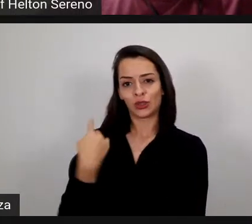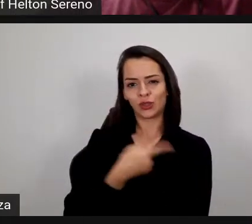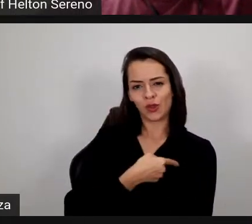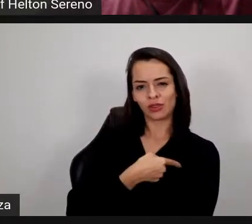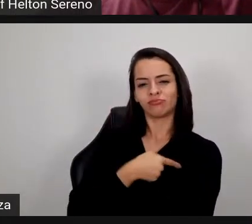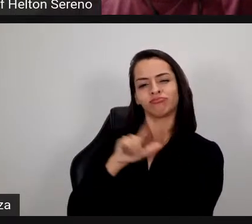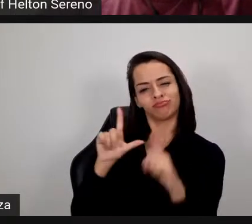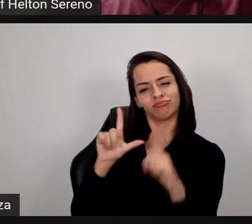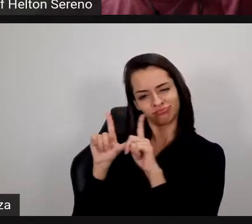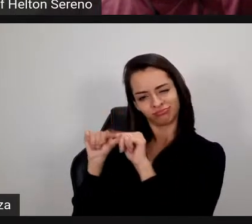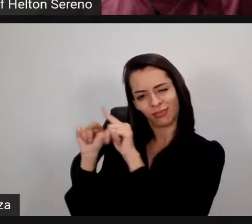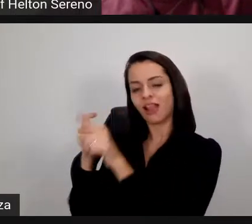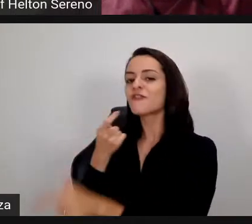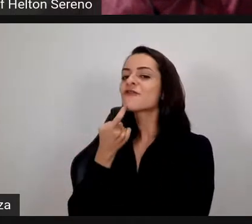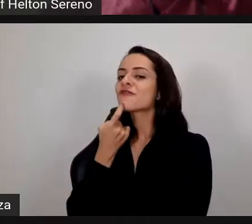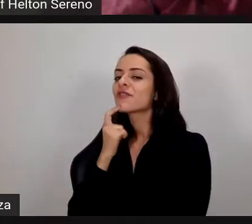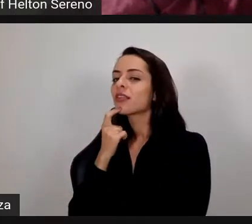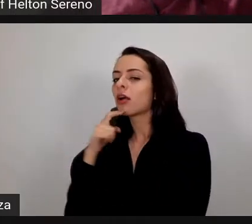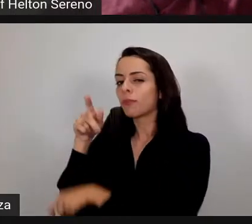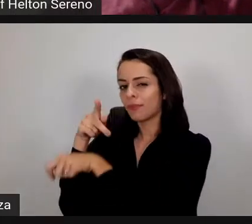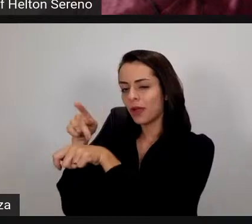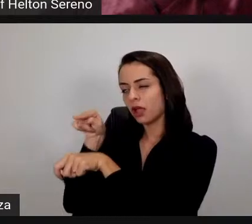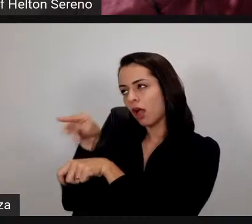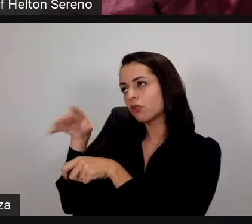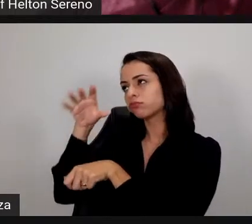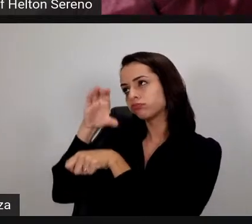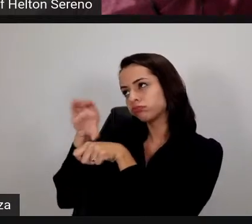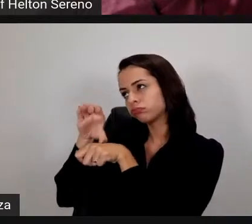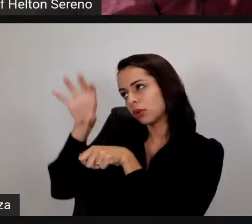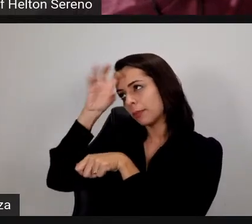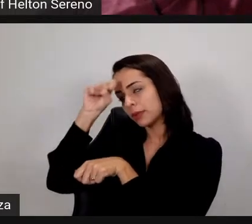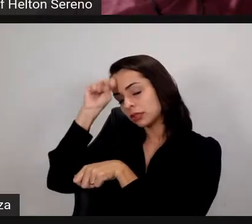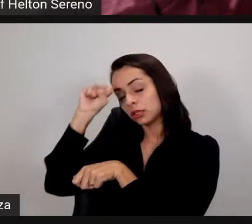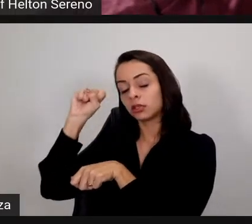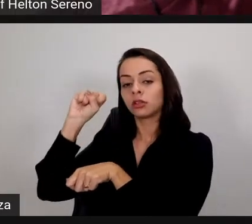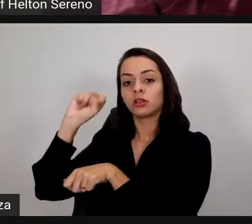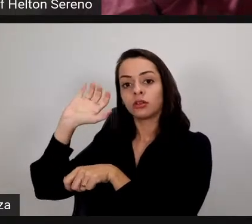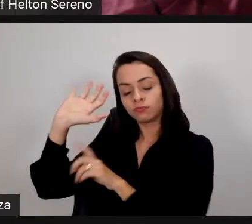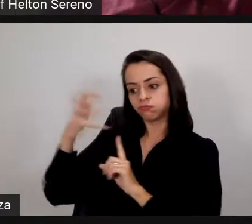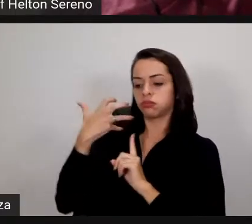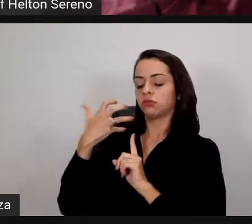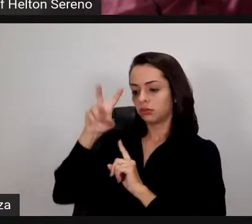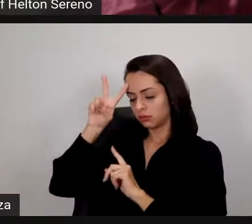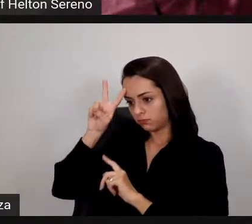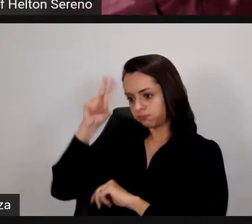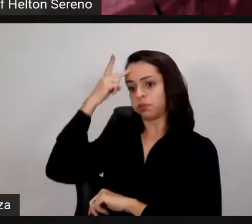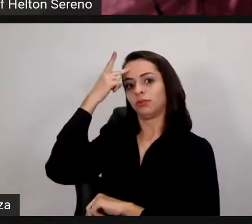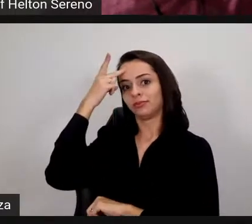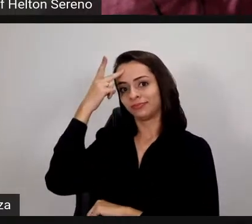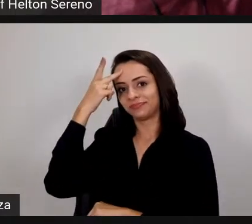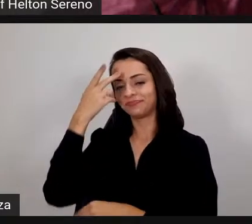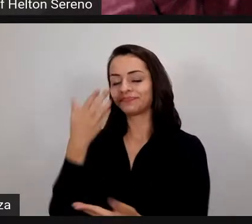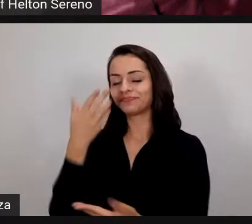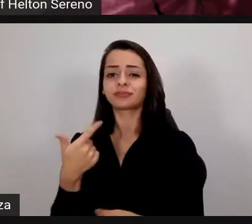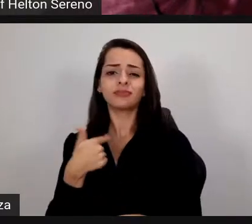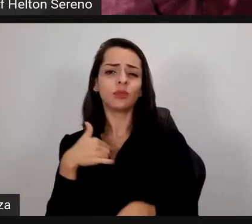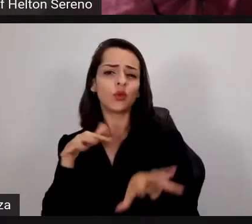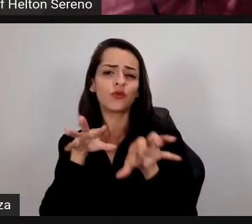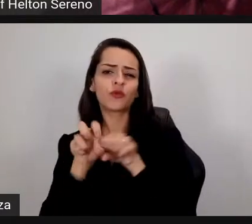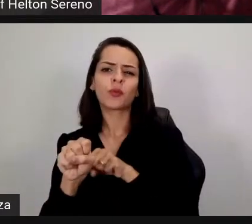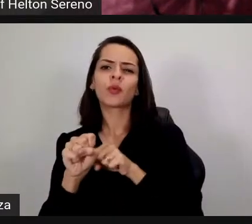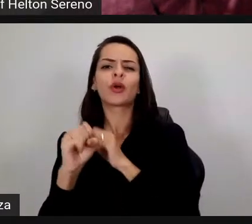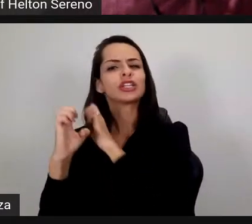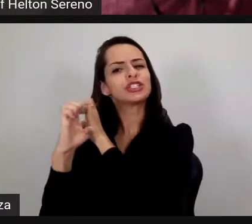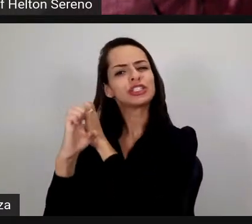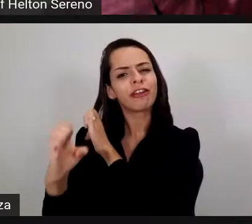dito aí no início, a minha formação, eu tenho uma formação muito na área de exatas, de engenharia, minha pós-graduação foi nesse